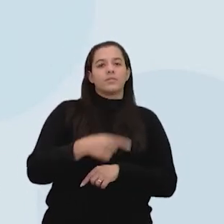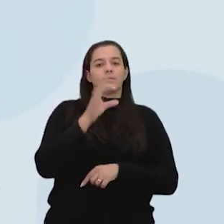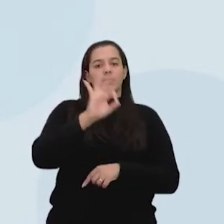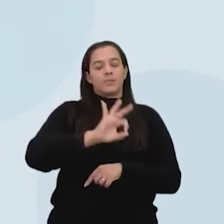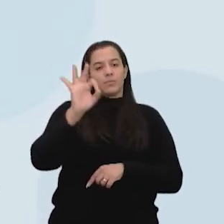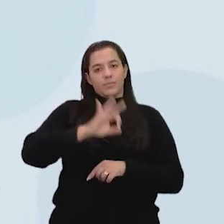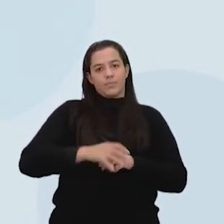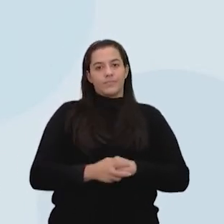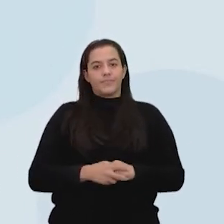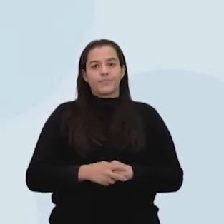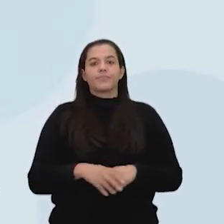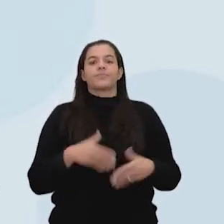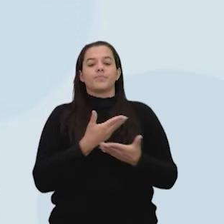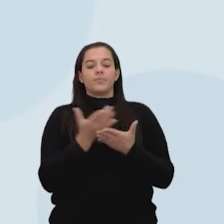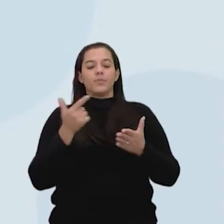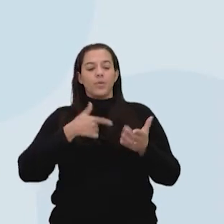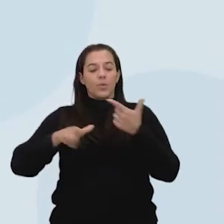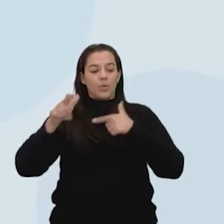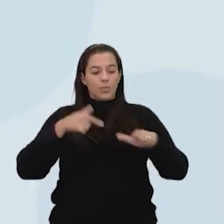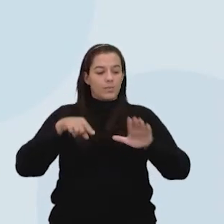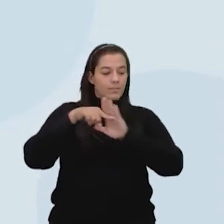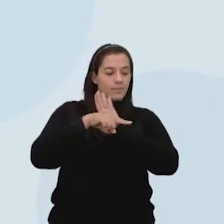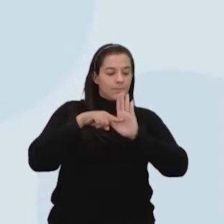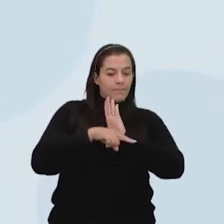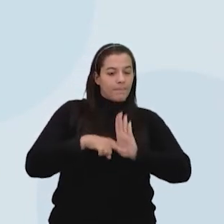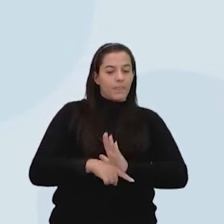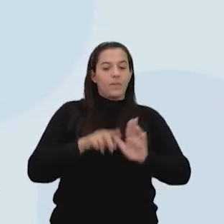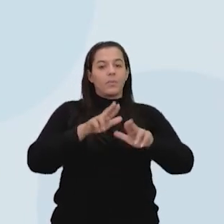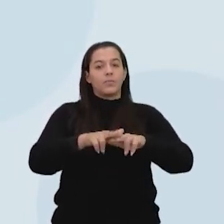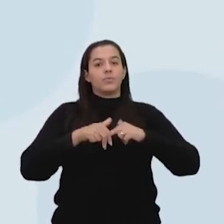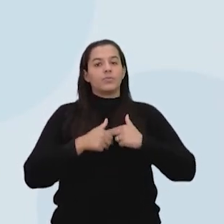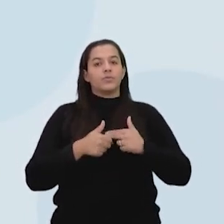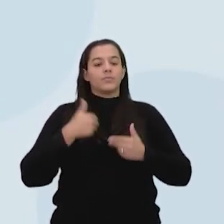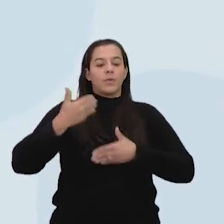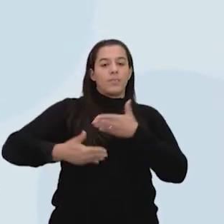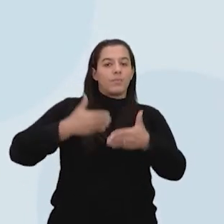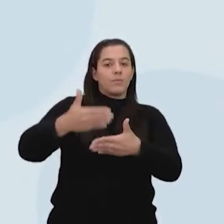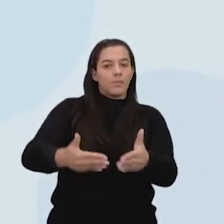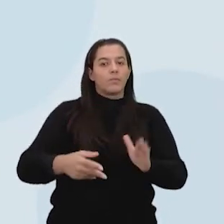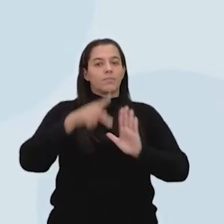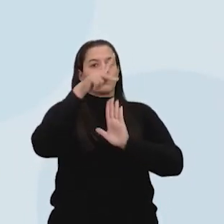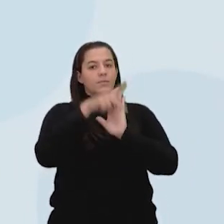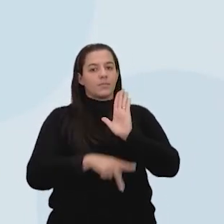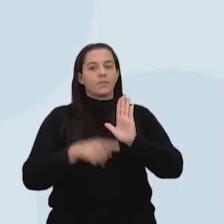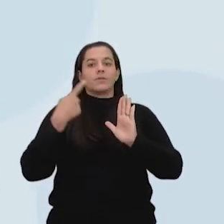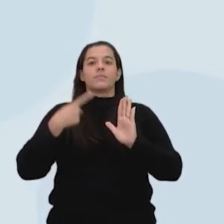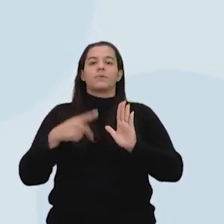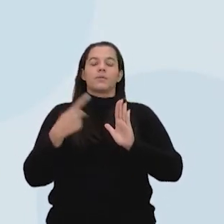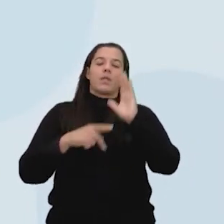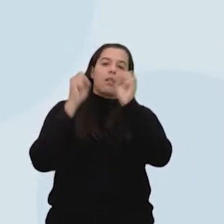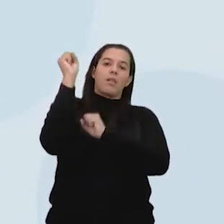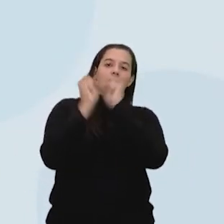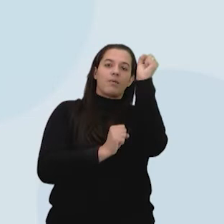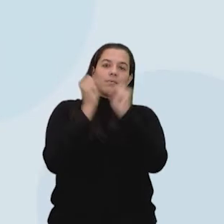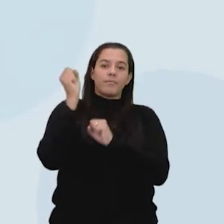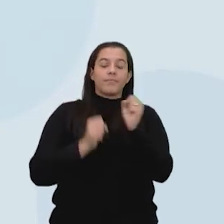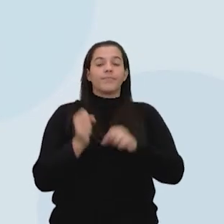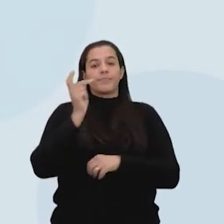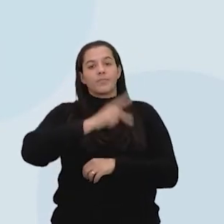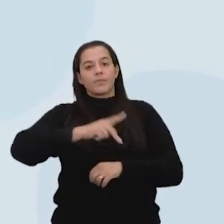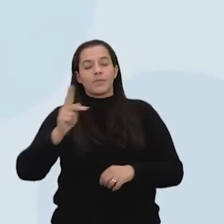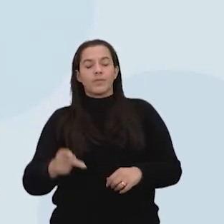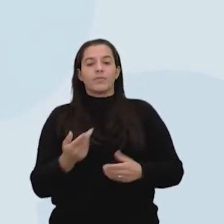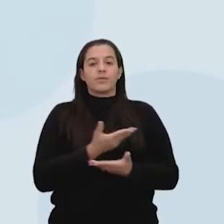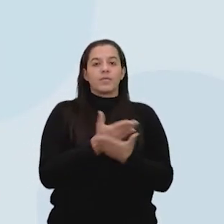Segundo a Empresa de Pesquisa Energética, o motivo foram manutenções programadas nas usinas. O professor Brás